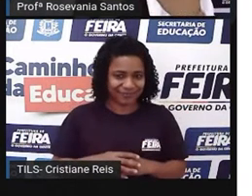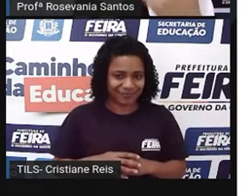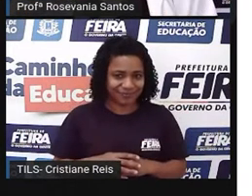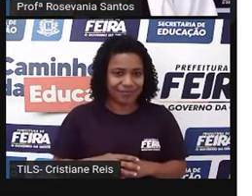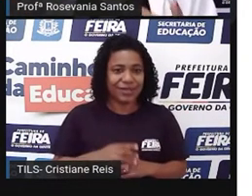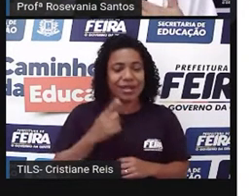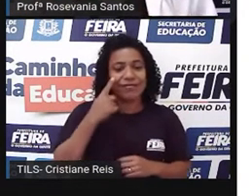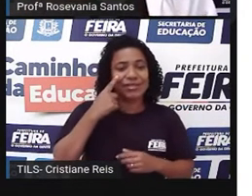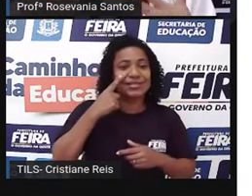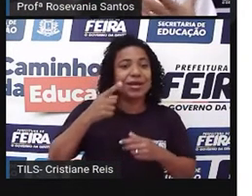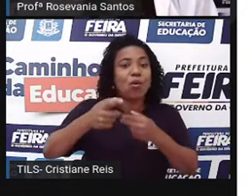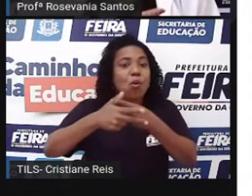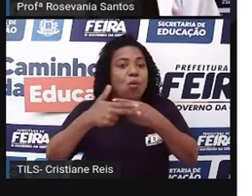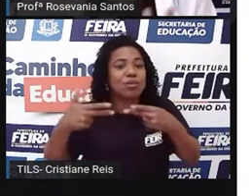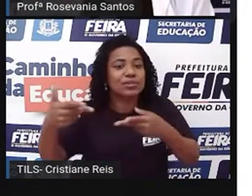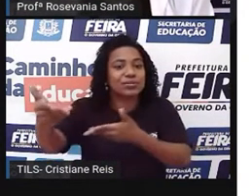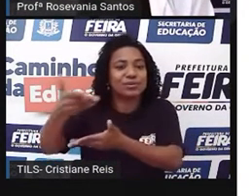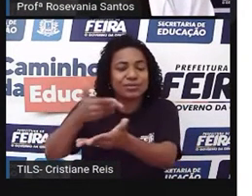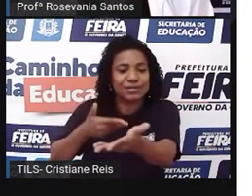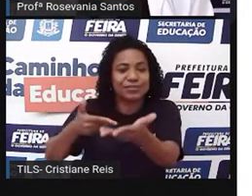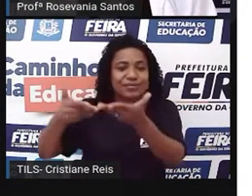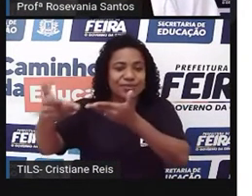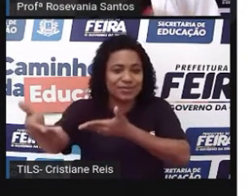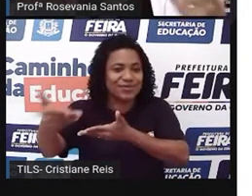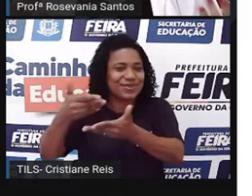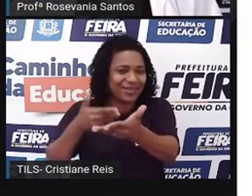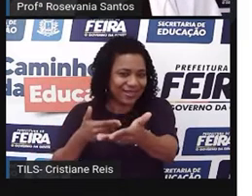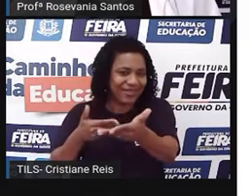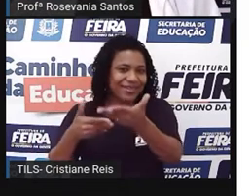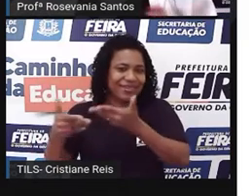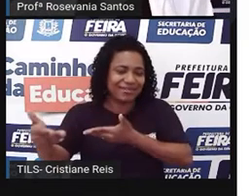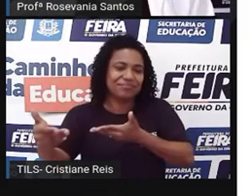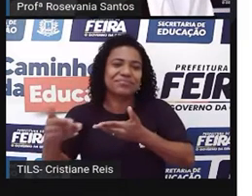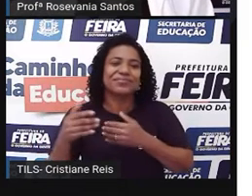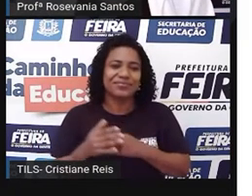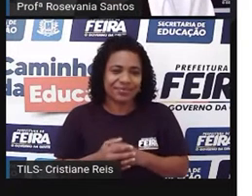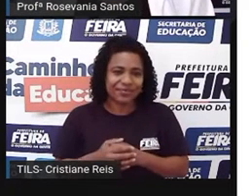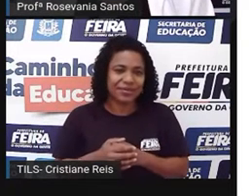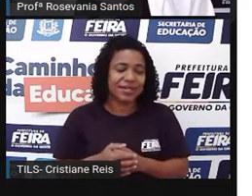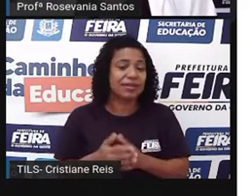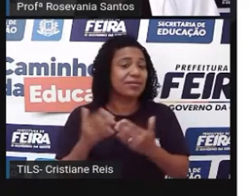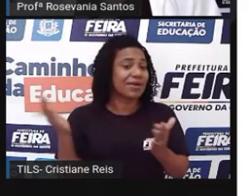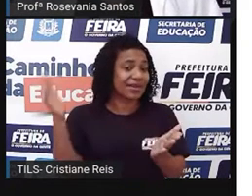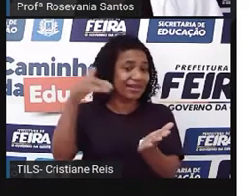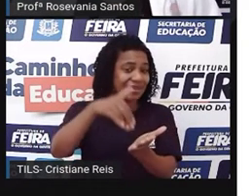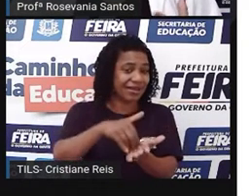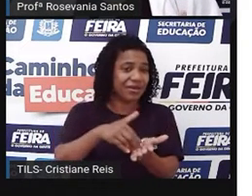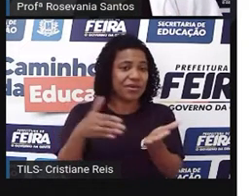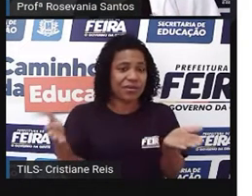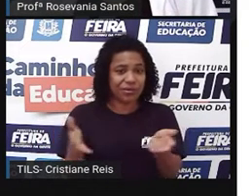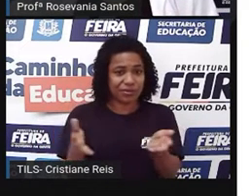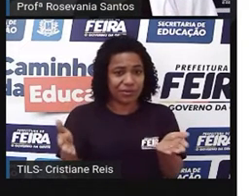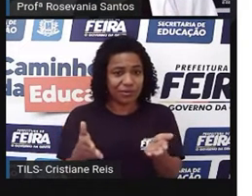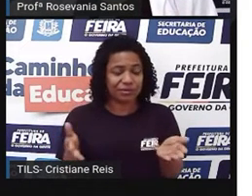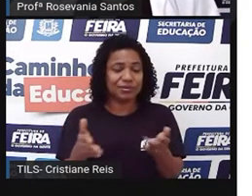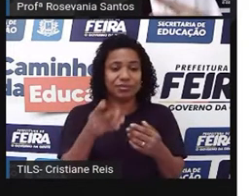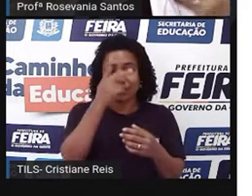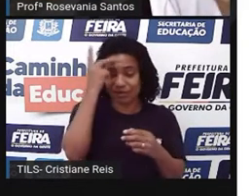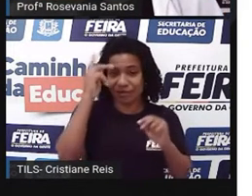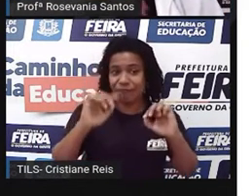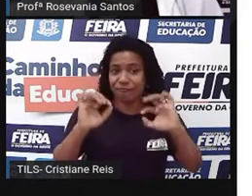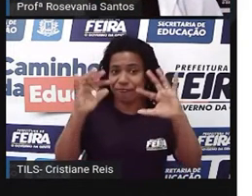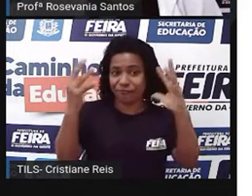muito, isso era troca de mercadorias, era na base do escampo. E até hoje, né, prevaleceu isso. Quem é muito ligado, assim, em